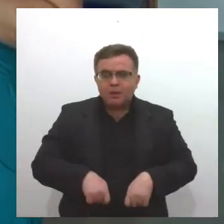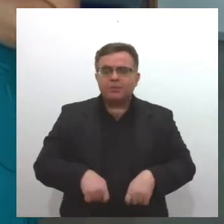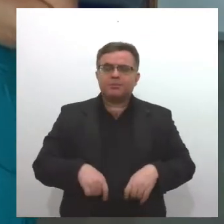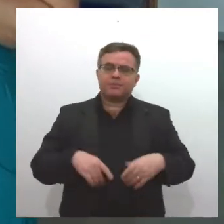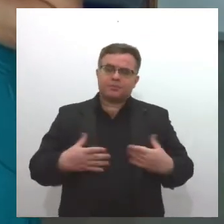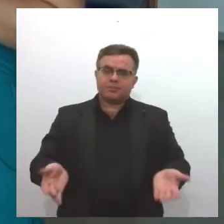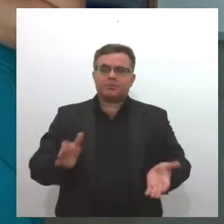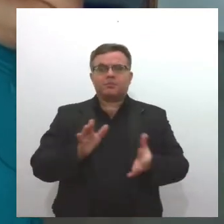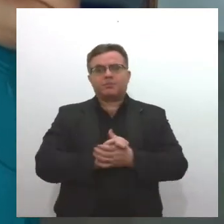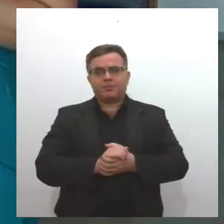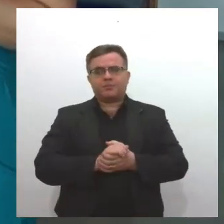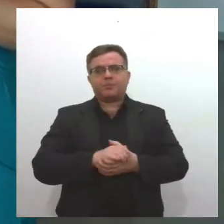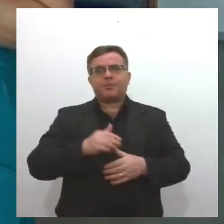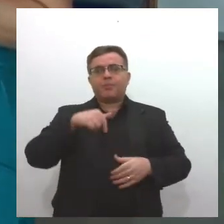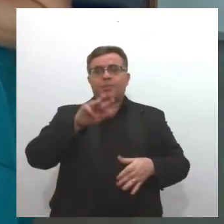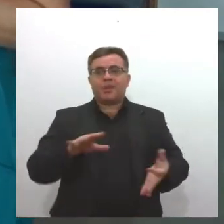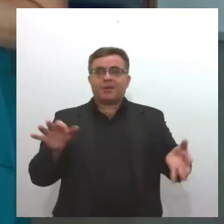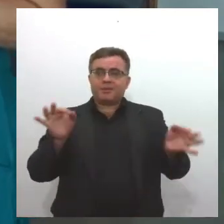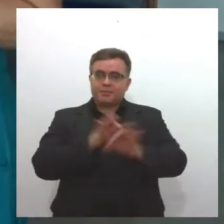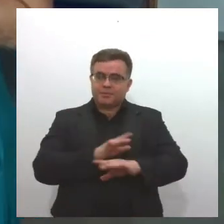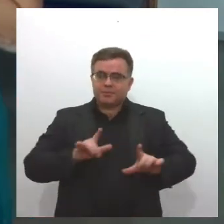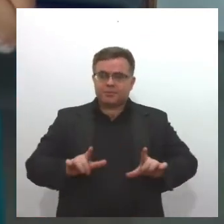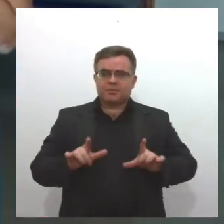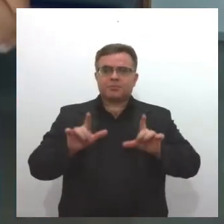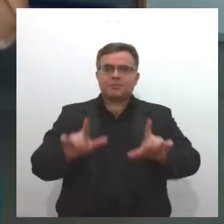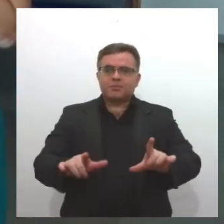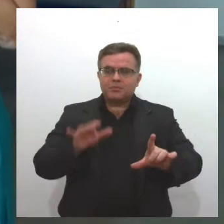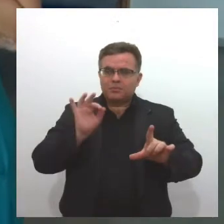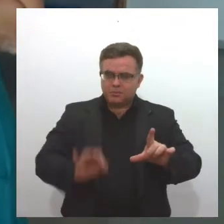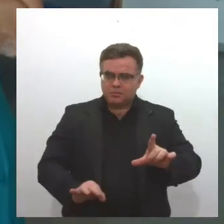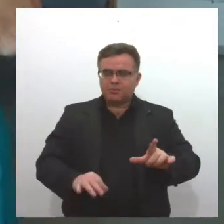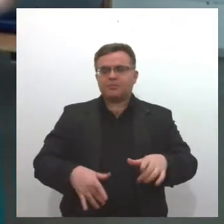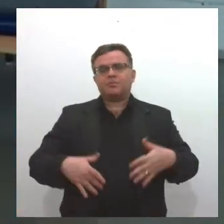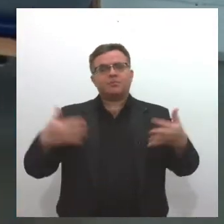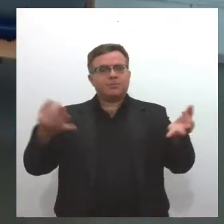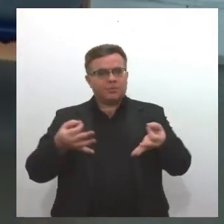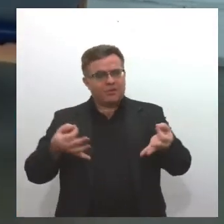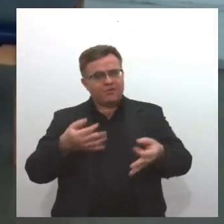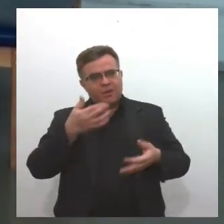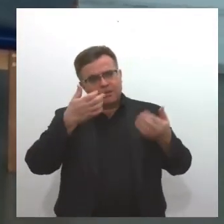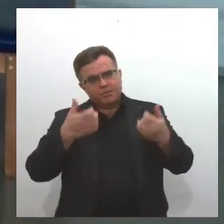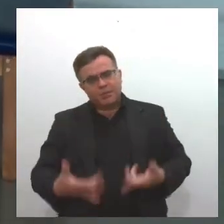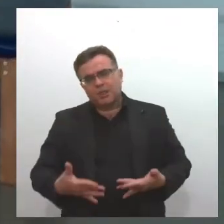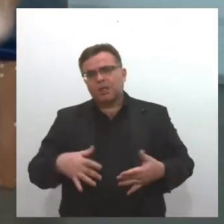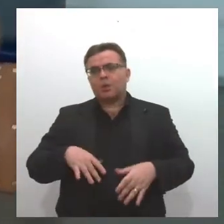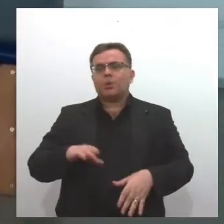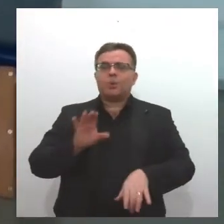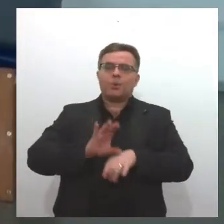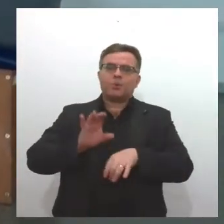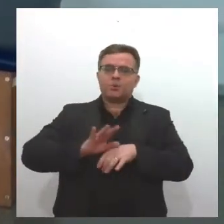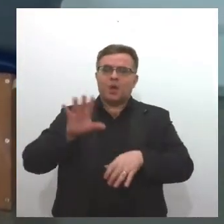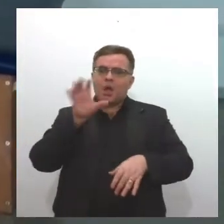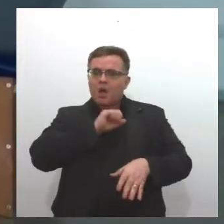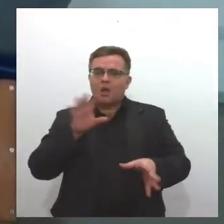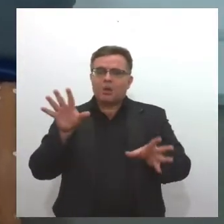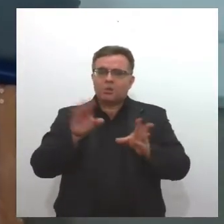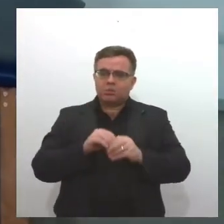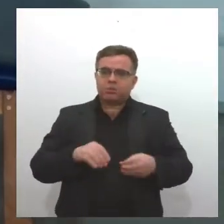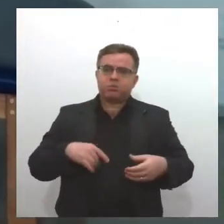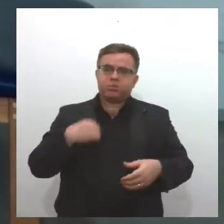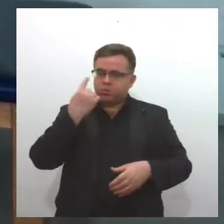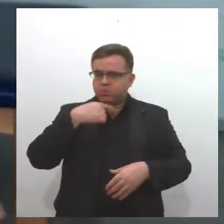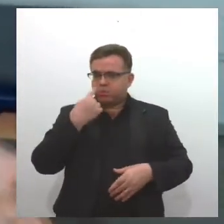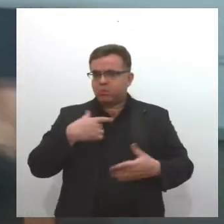Então, quem concluir terá, inclusive, o certificado. Perfeito. Então, são cursos rápidos, como eu disse, e que qualquer